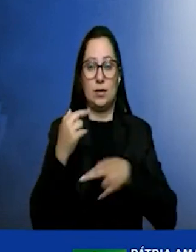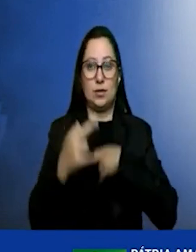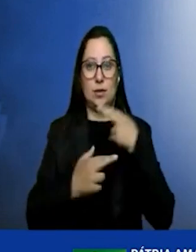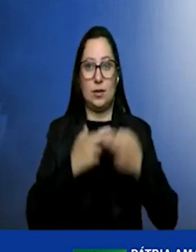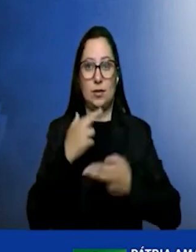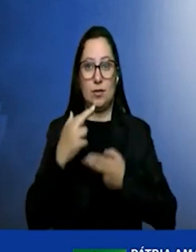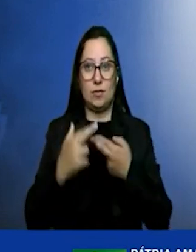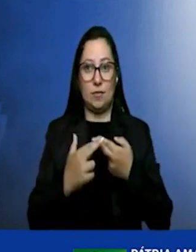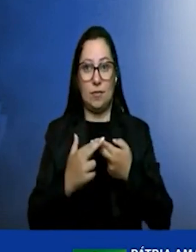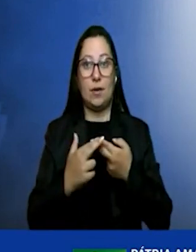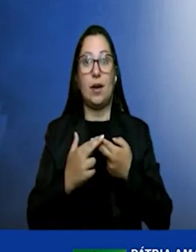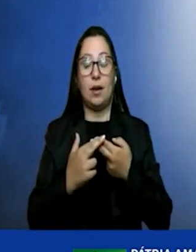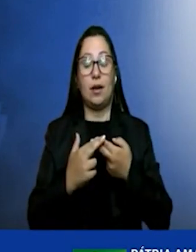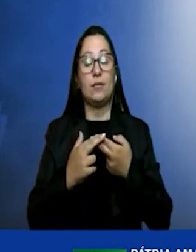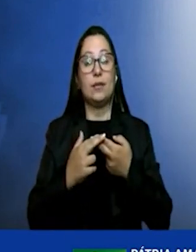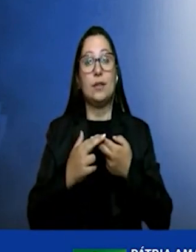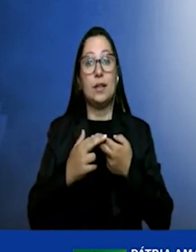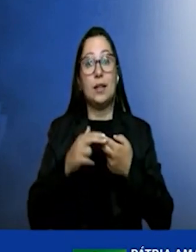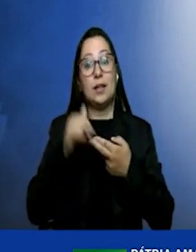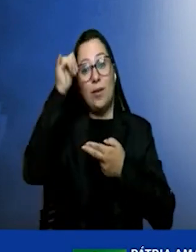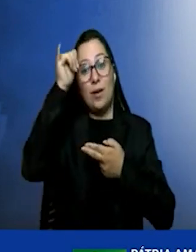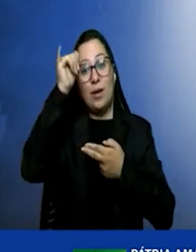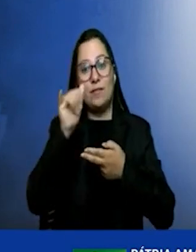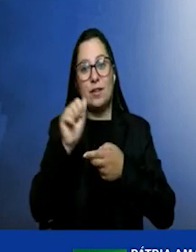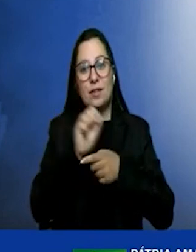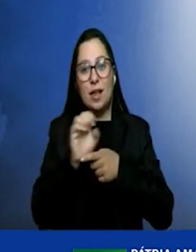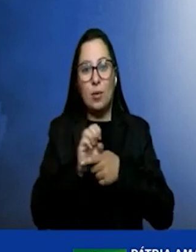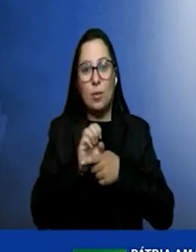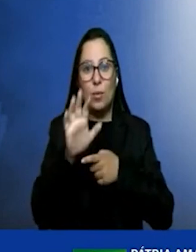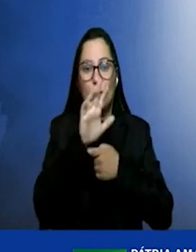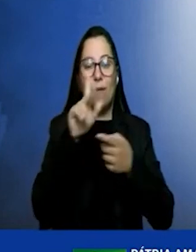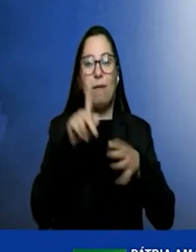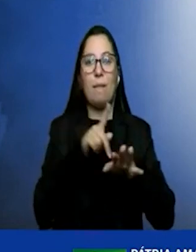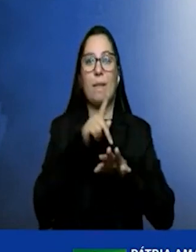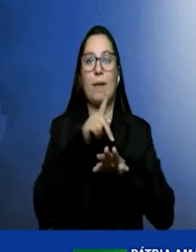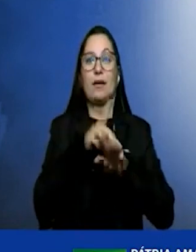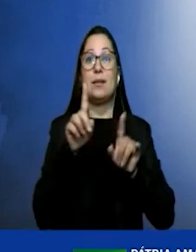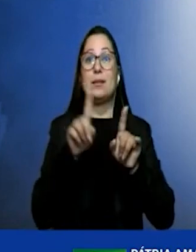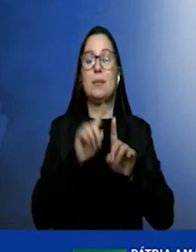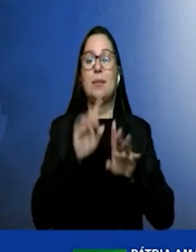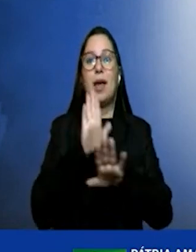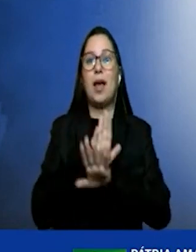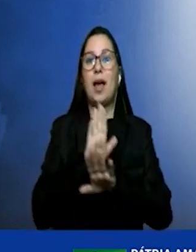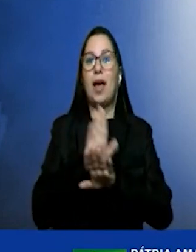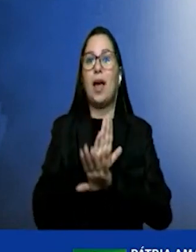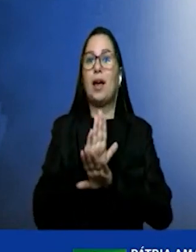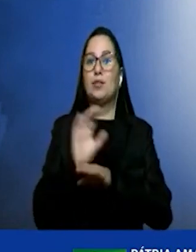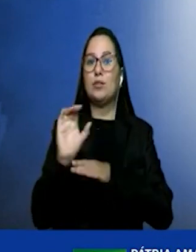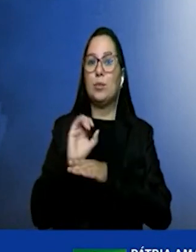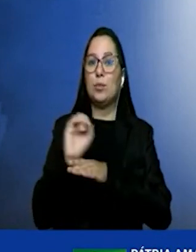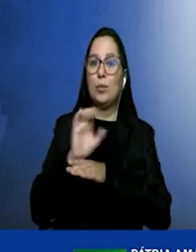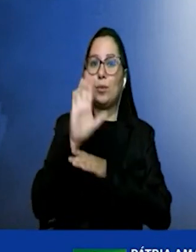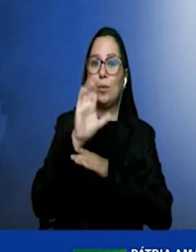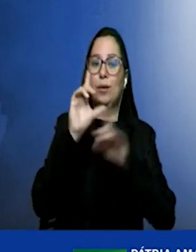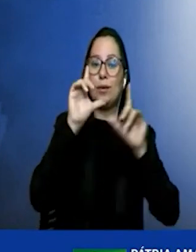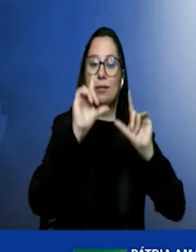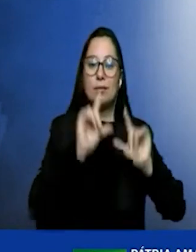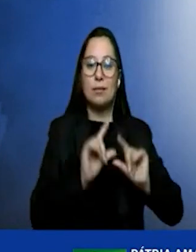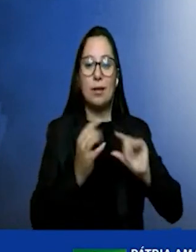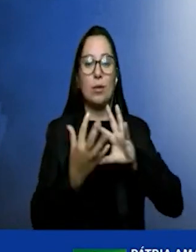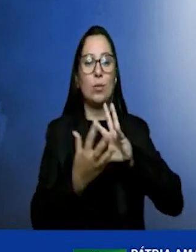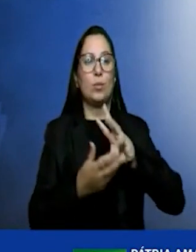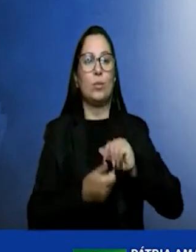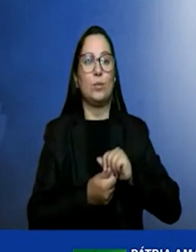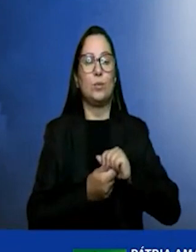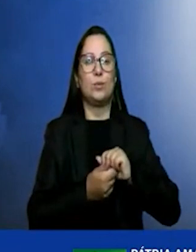descarbonização do nosso país e contribuir com a descarbonização no mundo. Daí surgiu